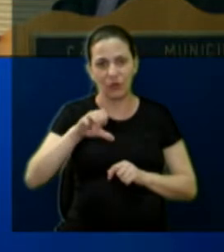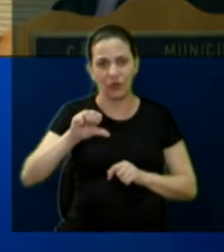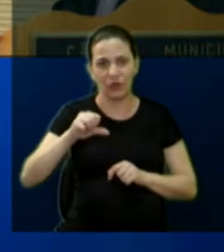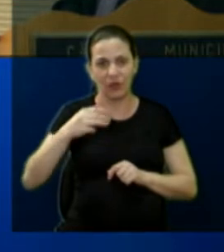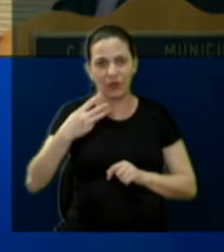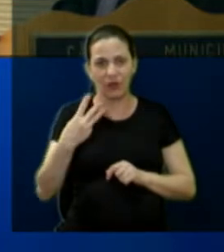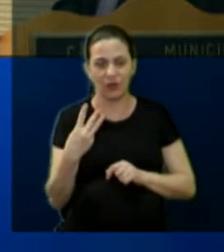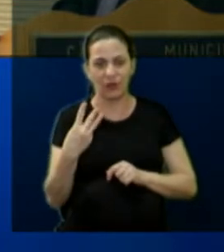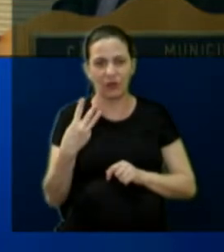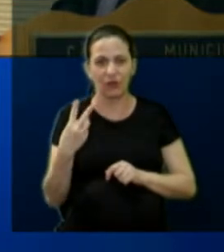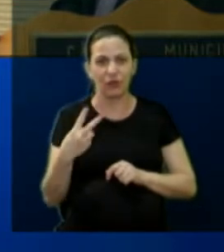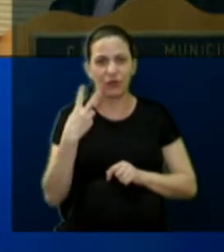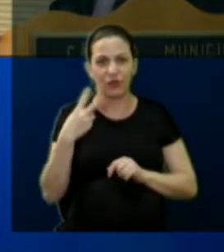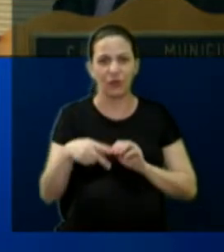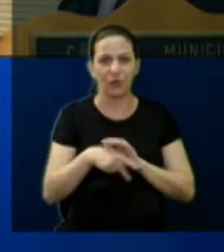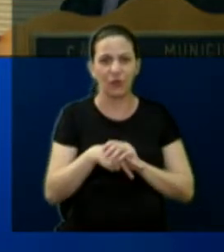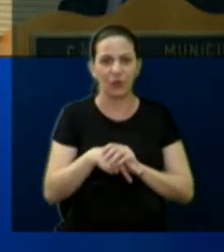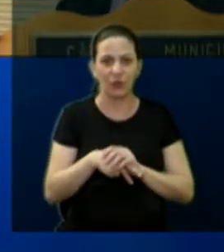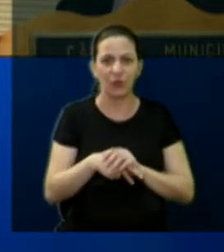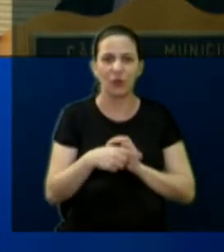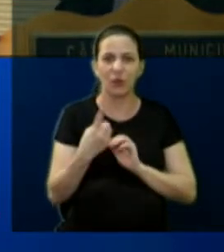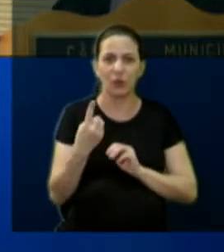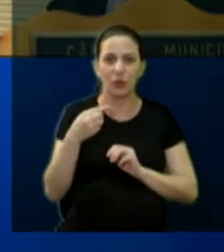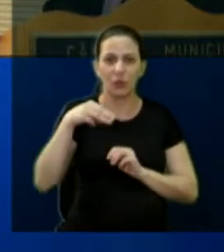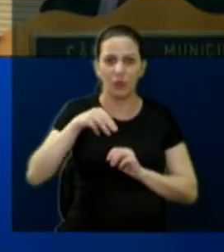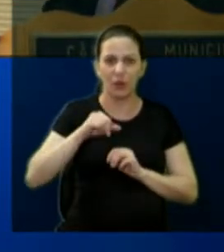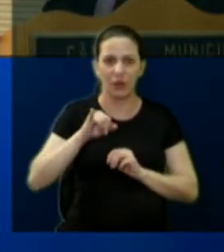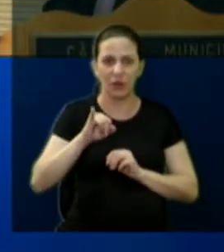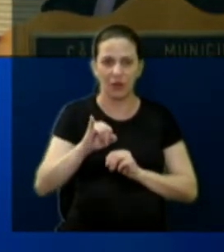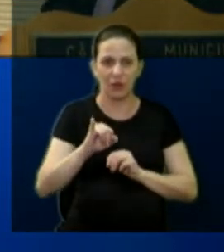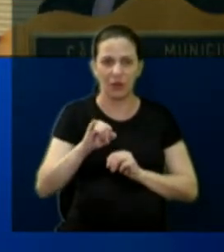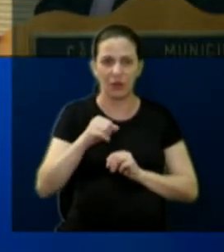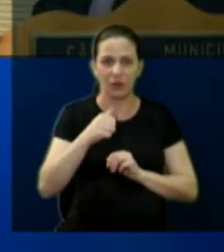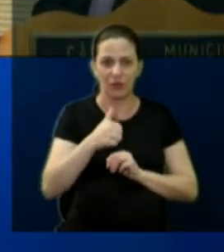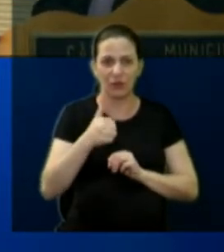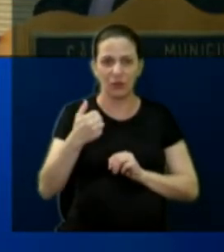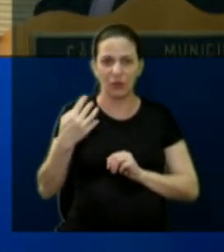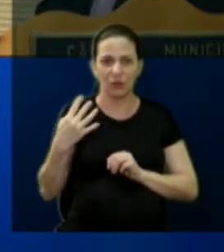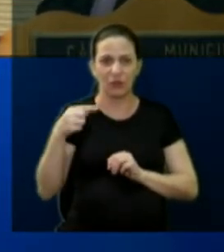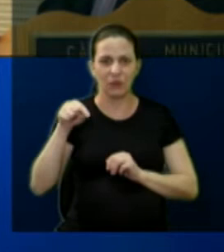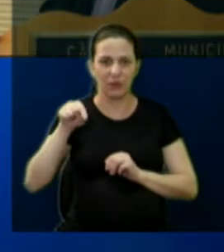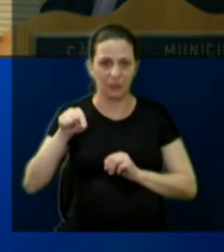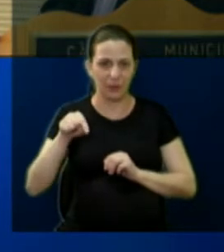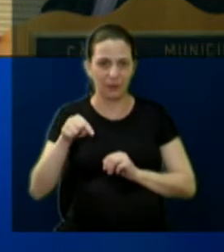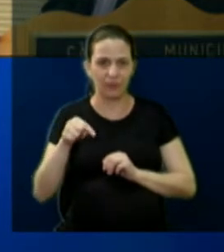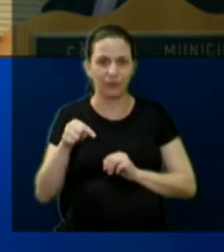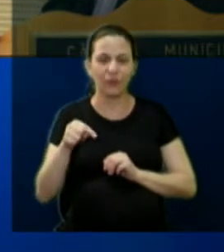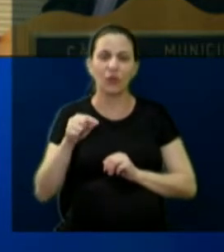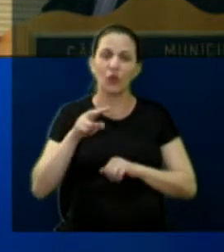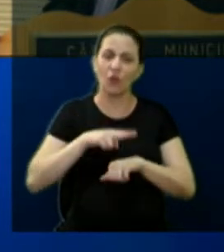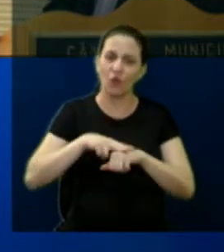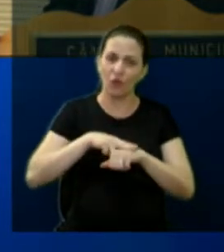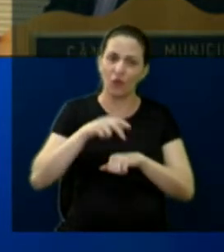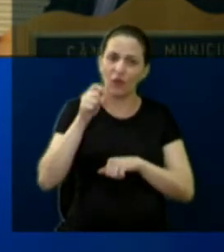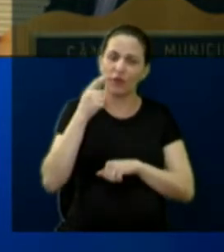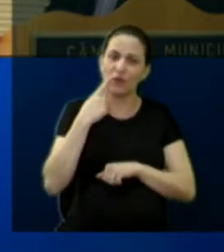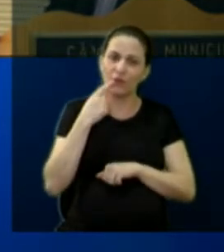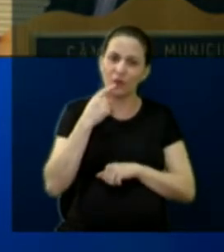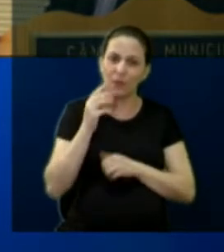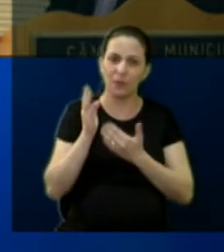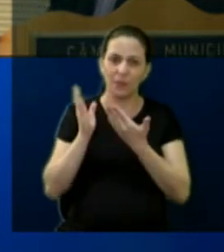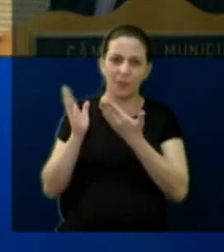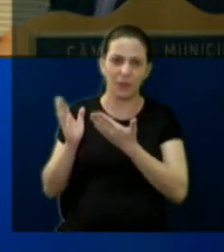E um valor venal de 1.114.000. Então, vocês verem que uma distorção